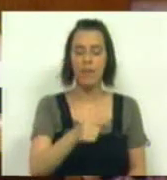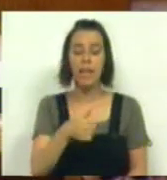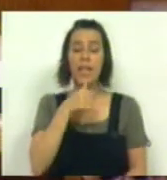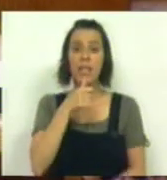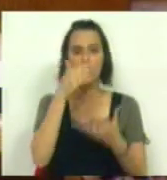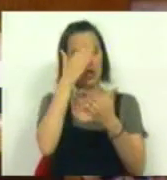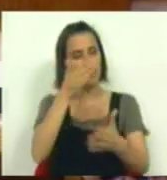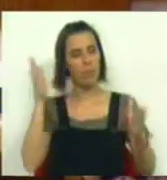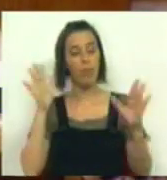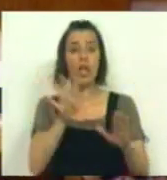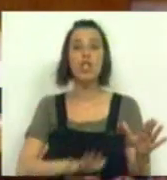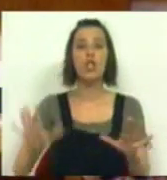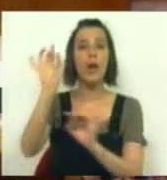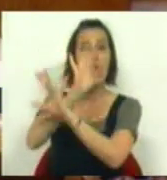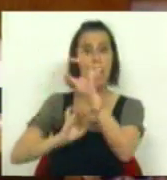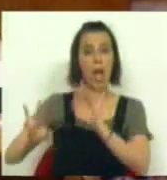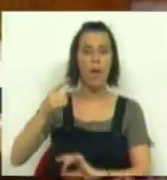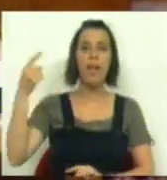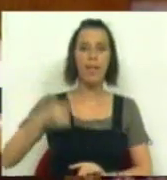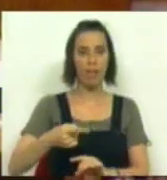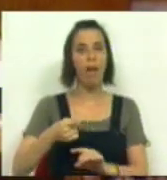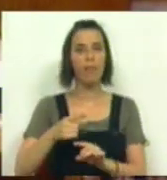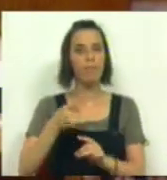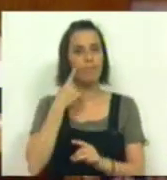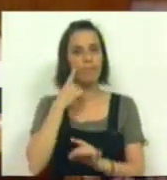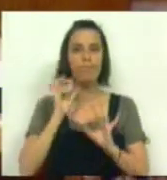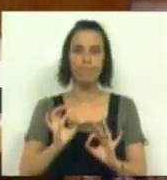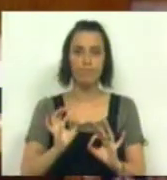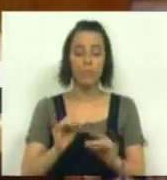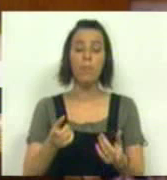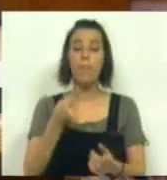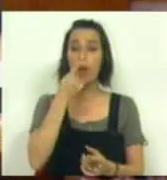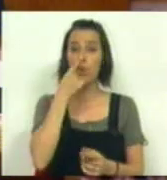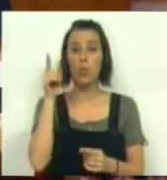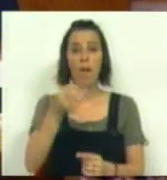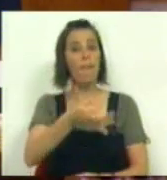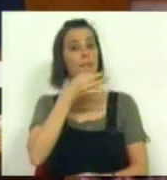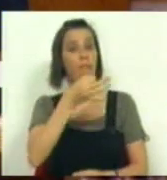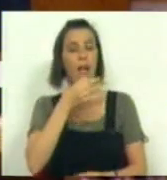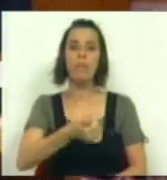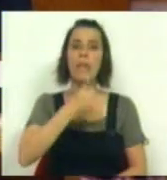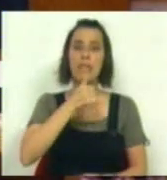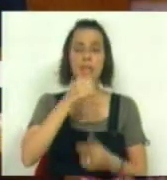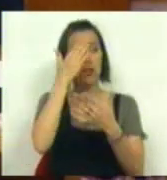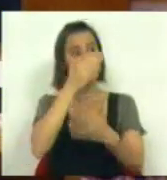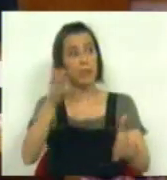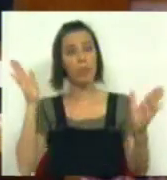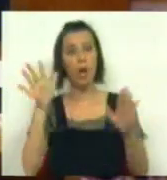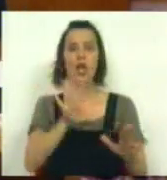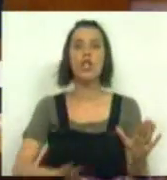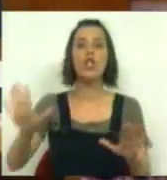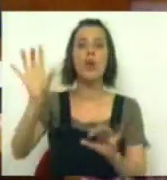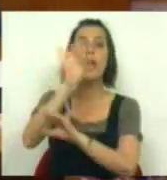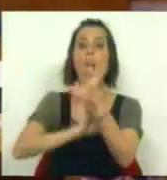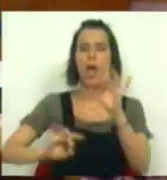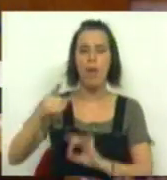decisões democráticas da Zona Euro devem ser tidas em conta. Onde Durão Barroso fala de decisões democráticas da Zona